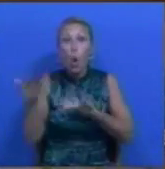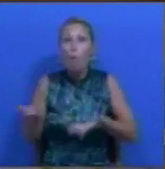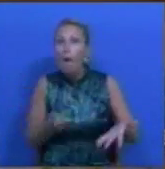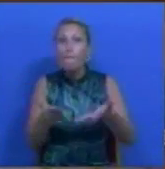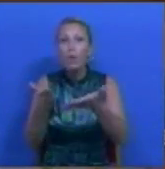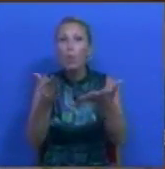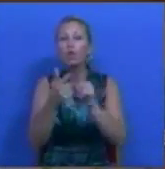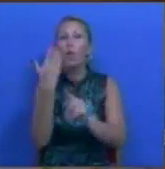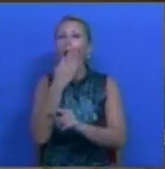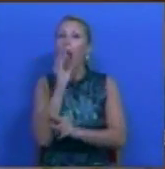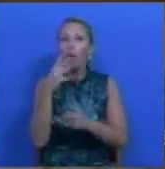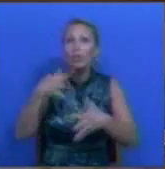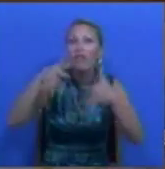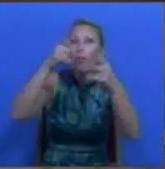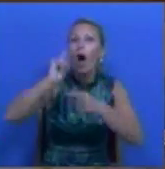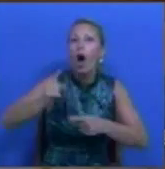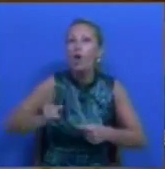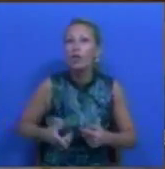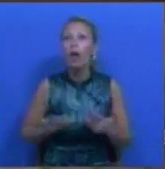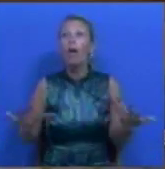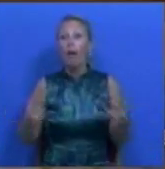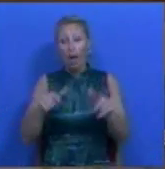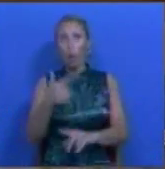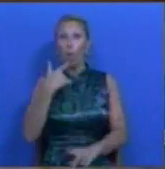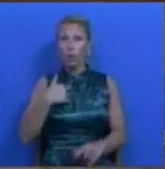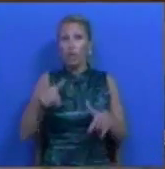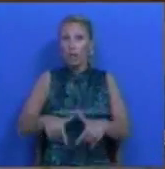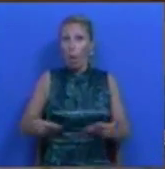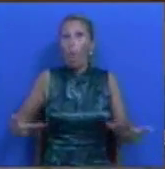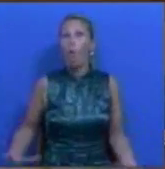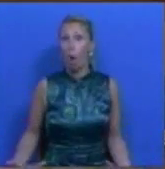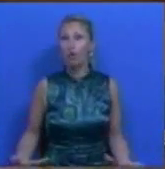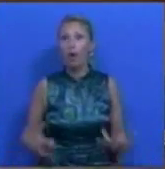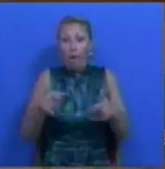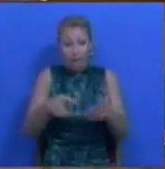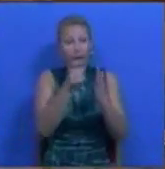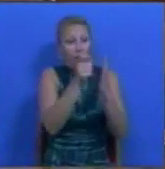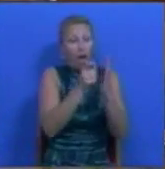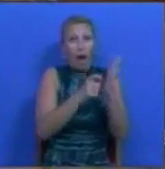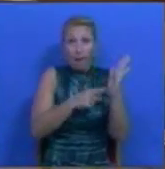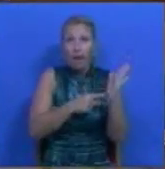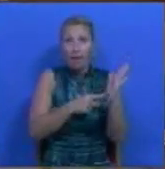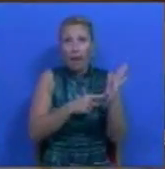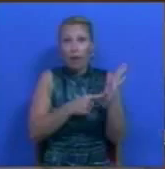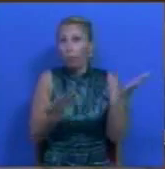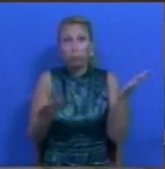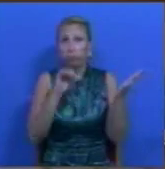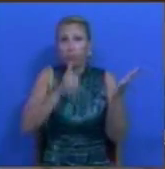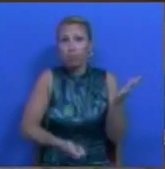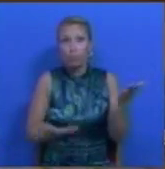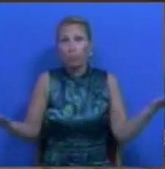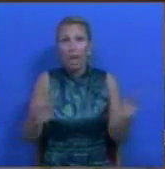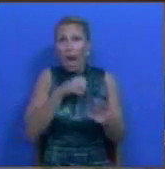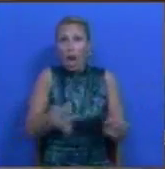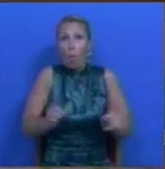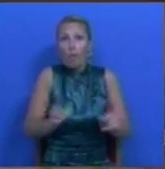os educadores hoje nos vêm dizer é que o calendário escolar que está determinado não permite este trabalho, não permite esta planificação, não